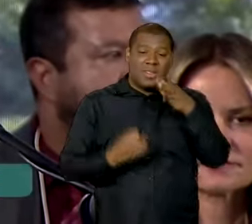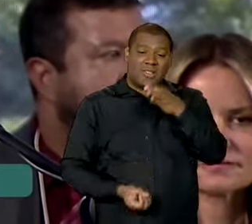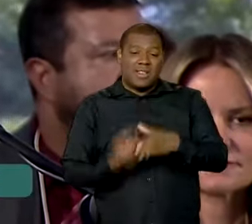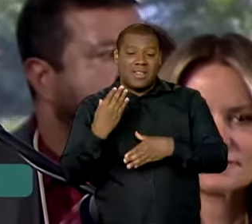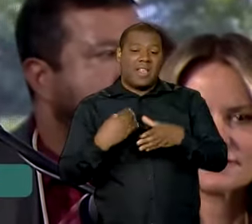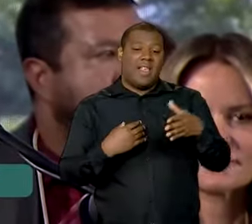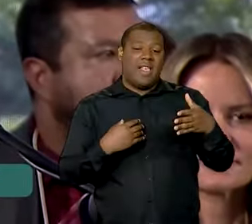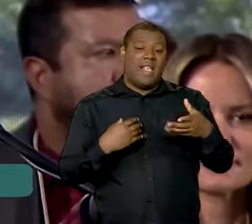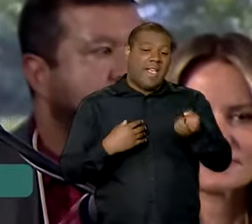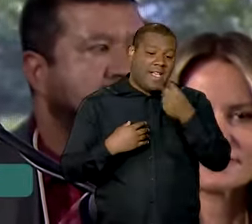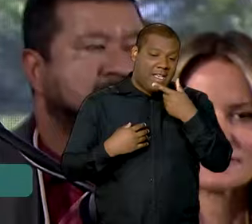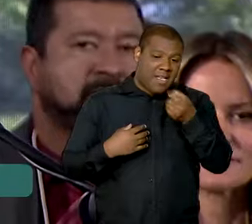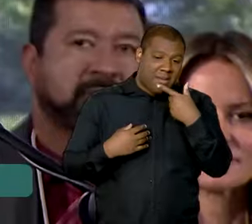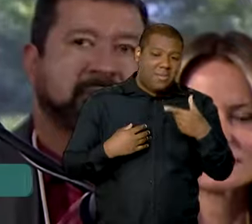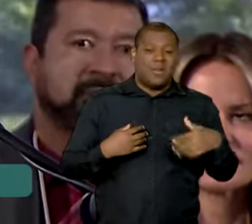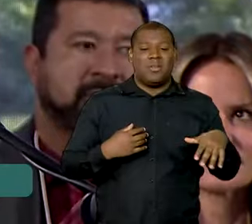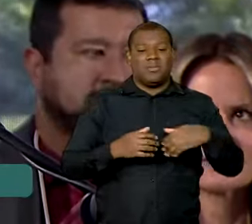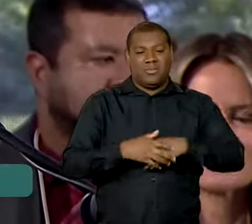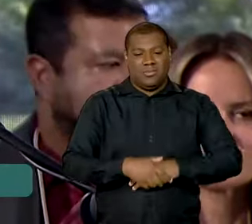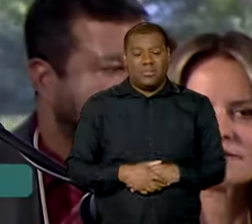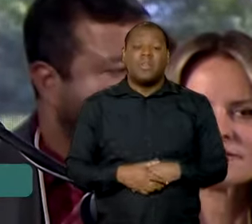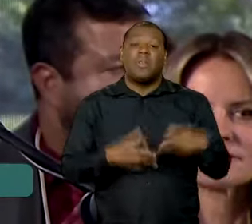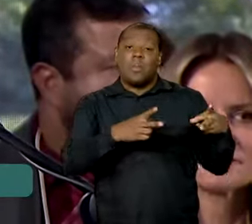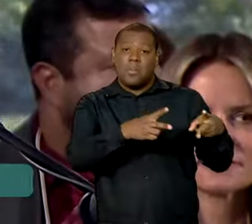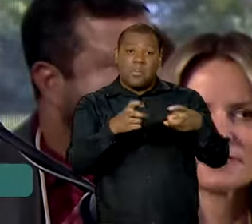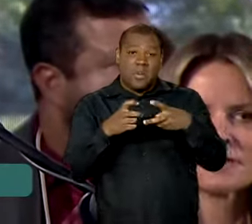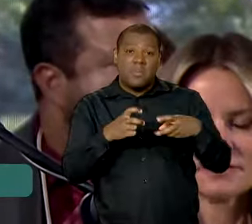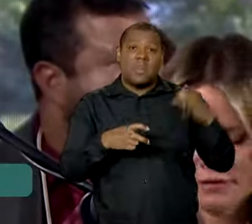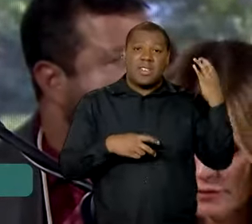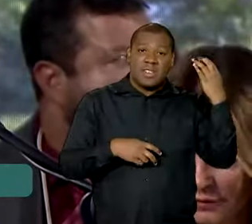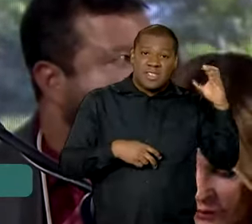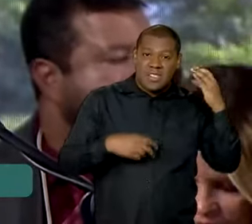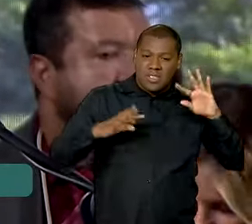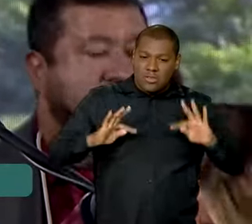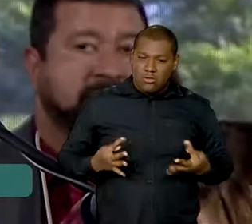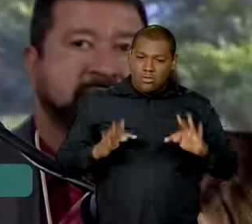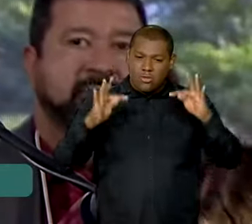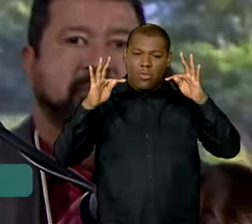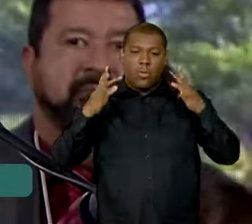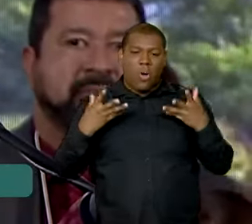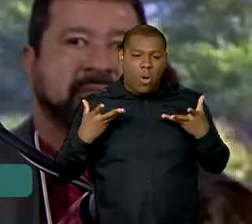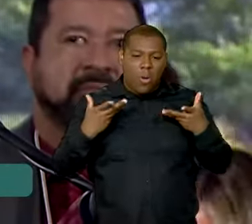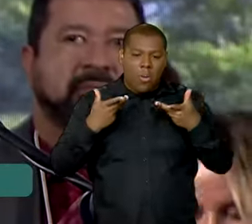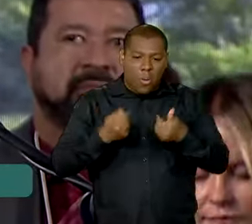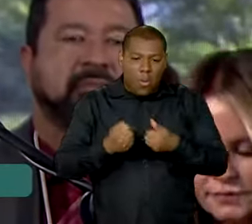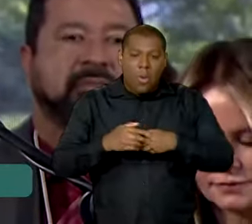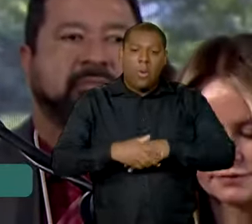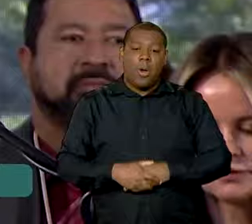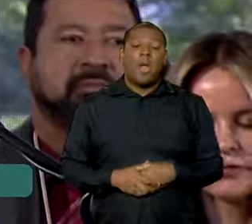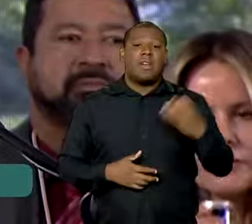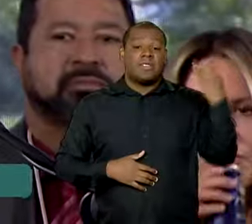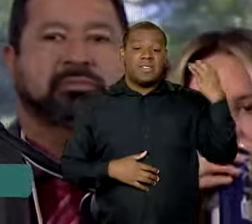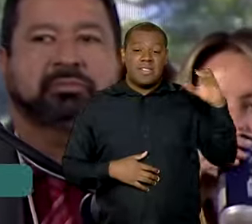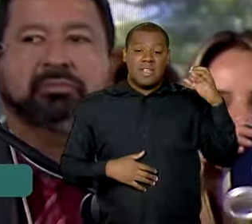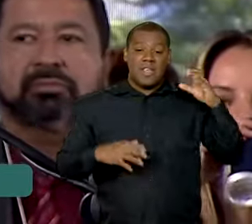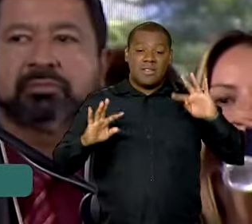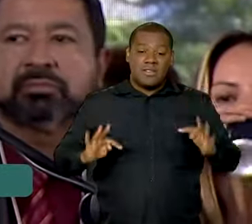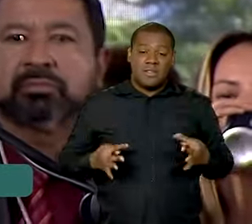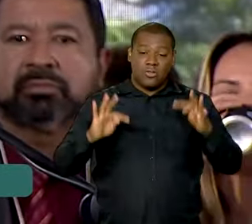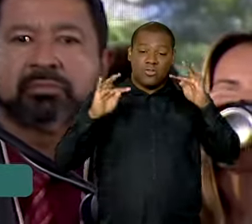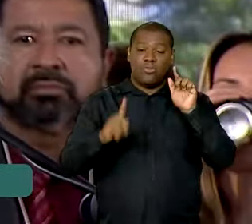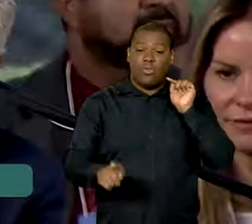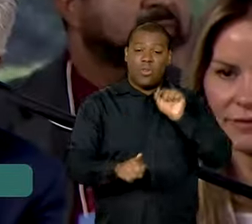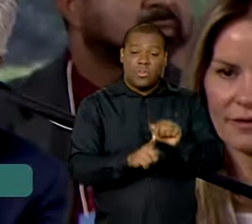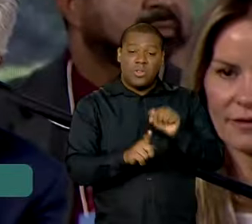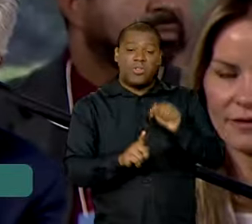estamos aqui vendo a ciência e tecnologia de ponta sendo usada para cuidar das pessoas e desenvolver o nosso